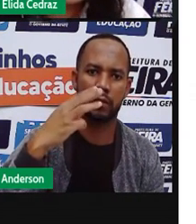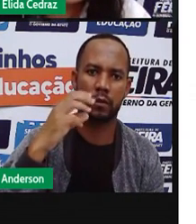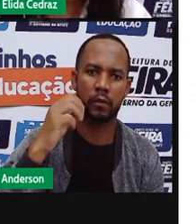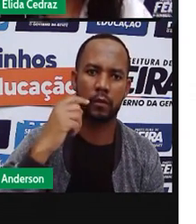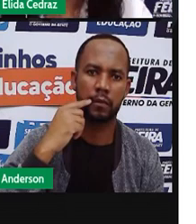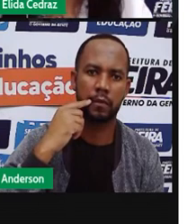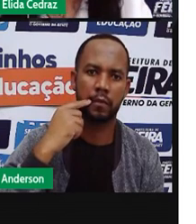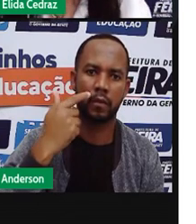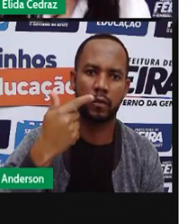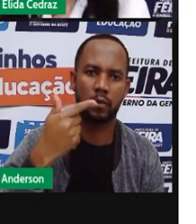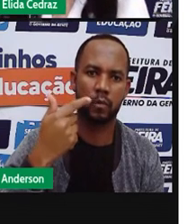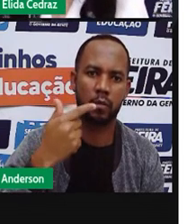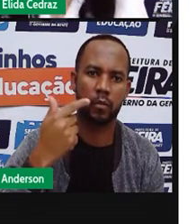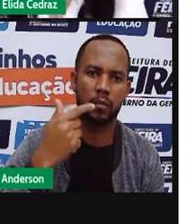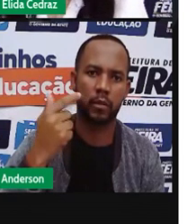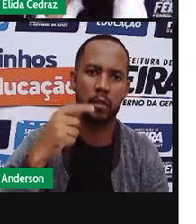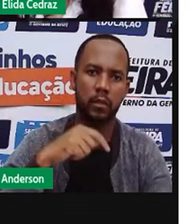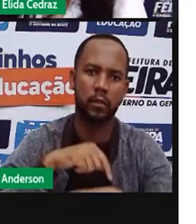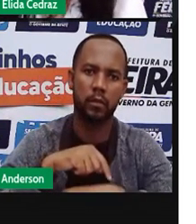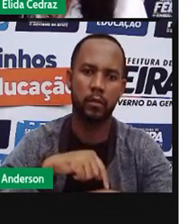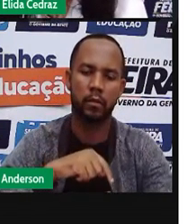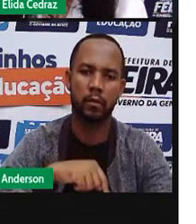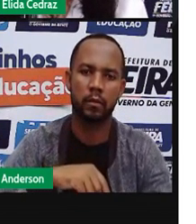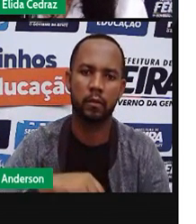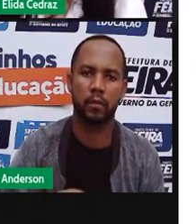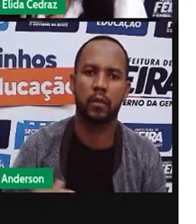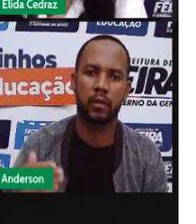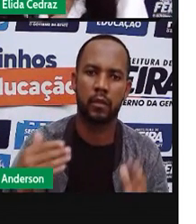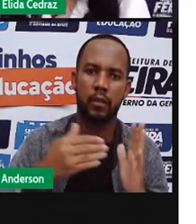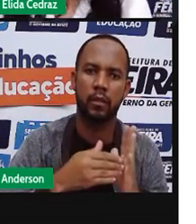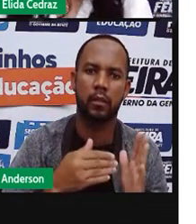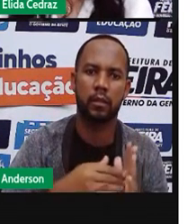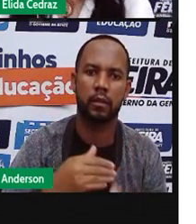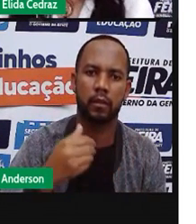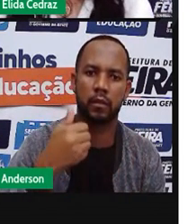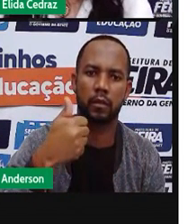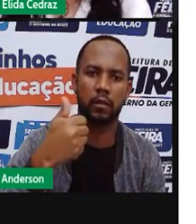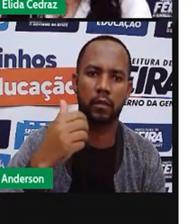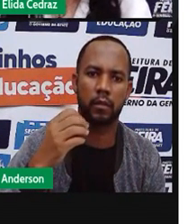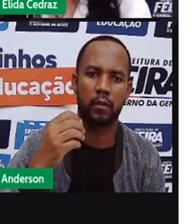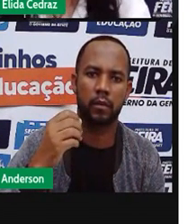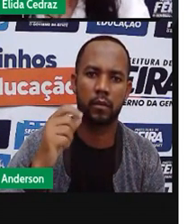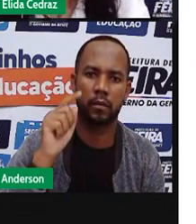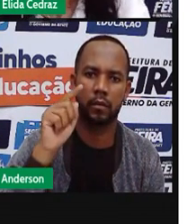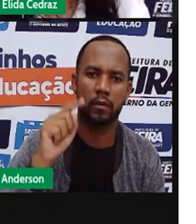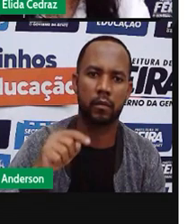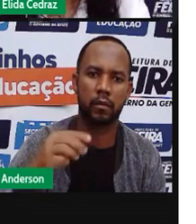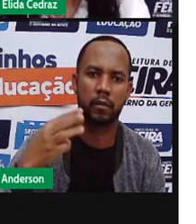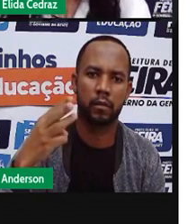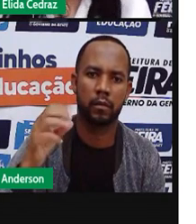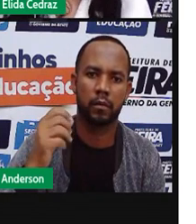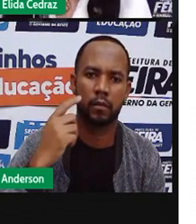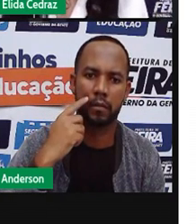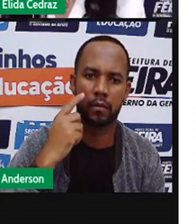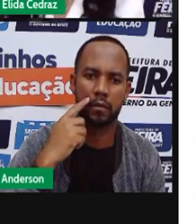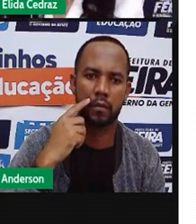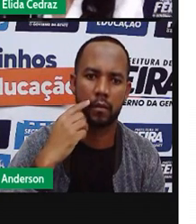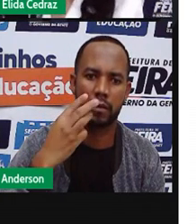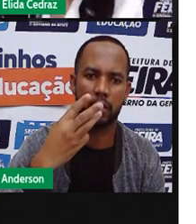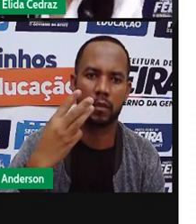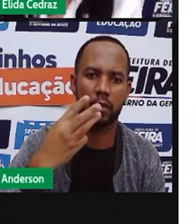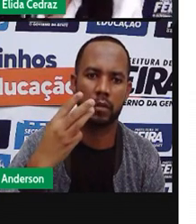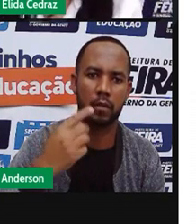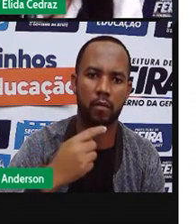duas horas até as dez e trinta foram três horas de hora e